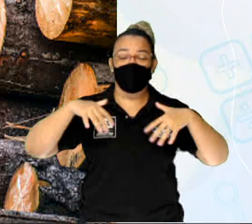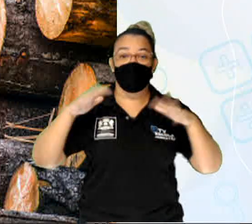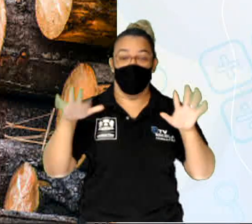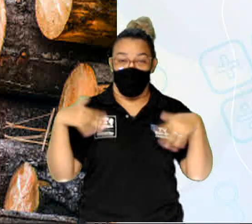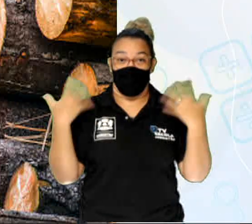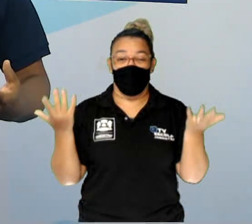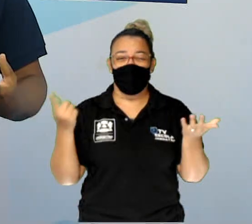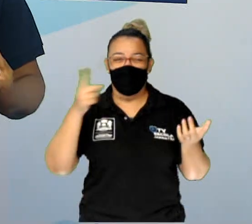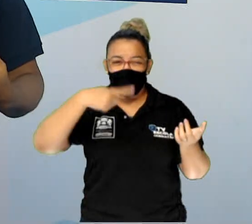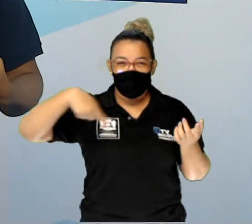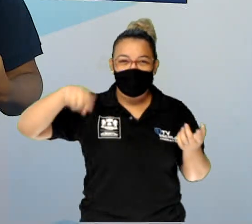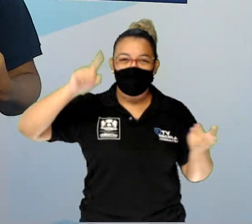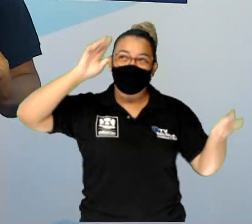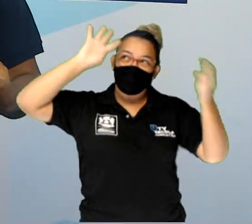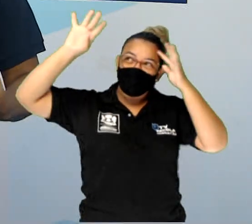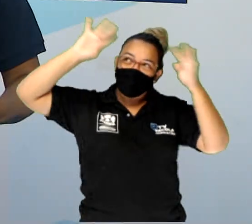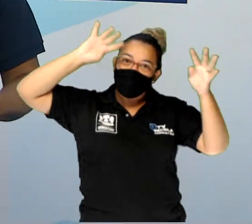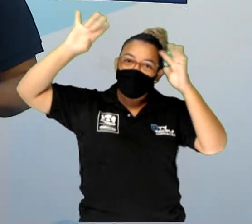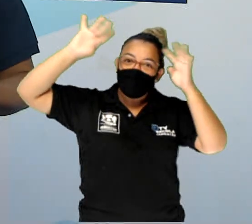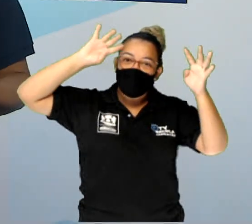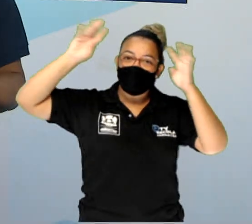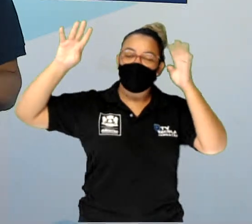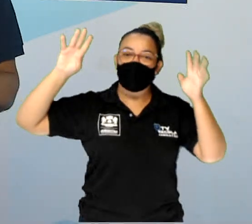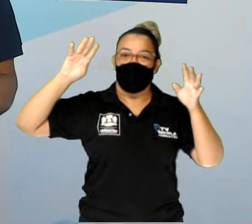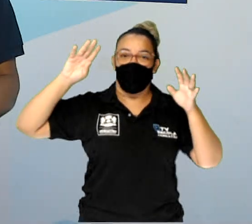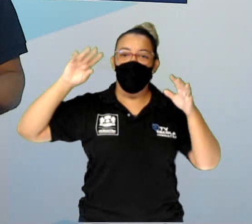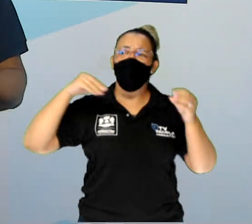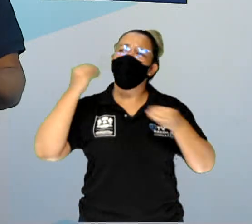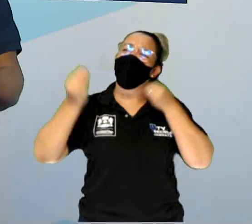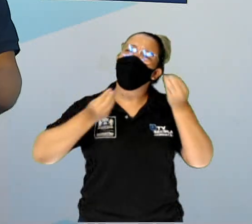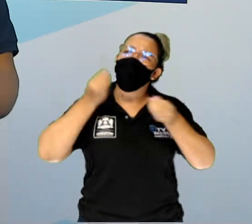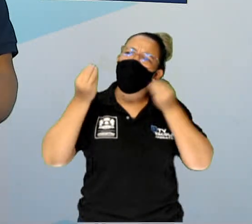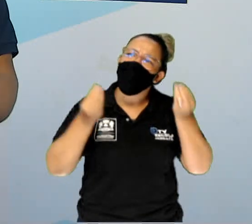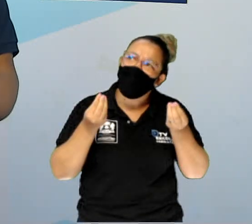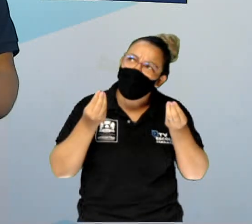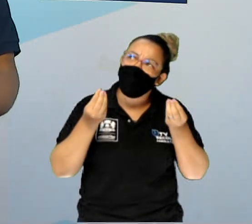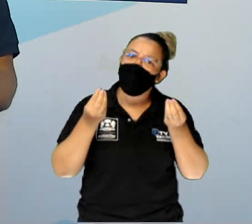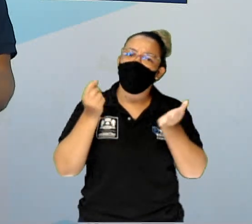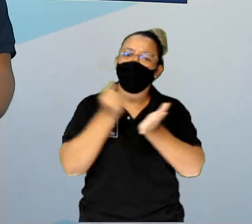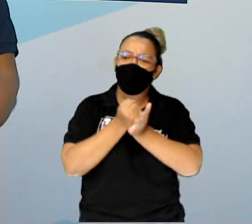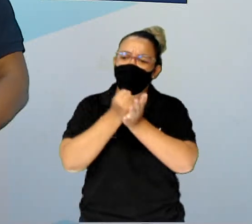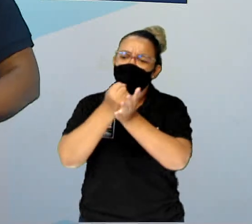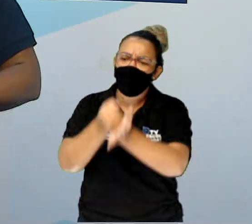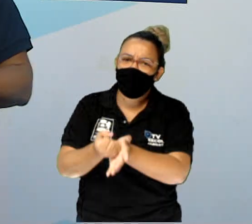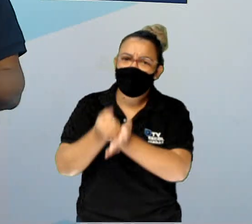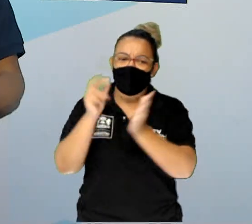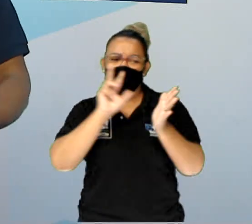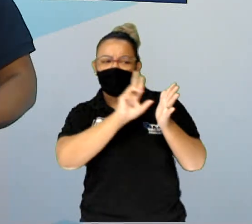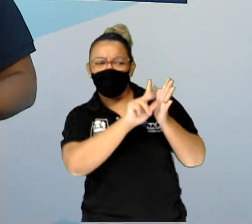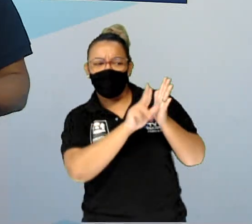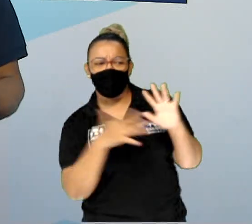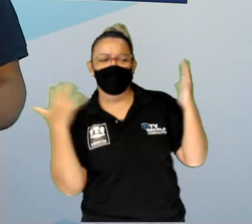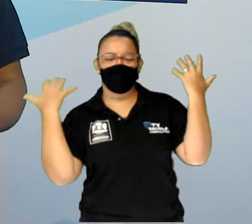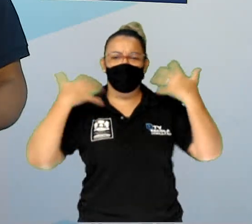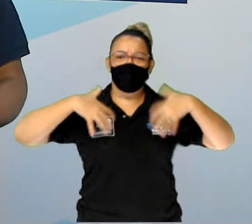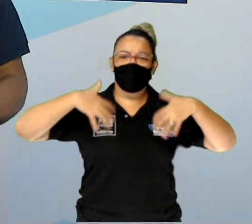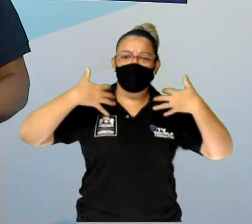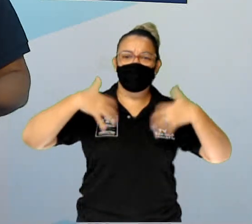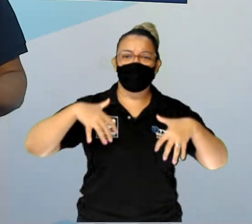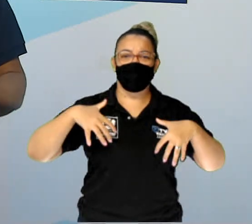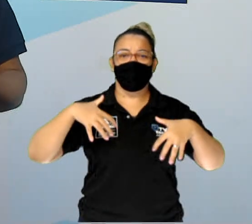vamos pensar cada vez mais sobre a questão de como agir para que os recursos naturais,